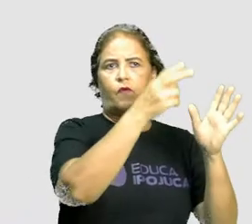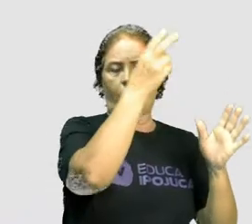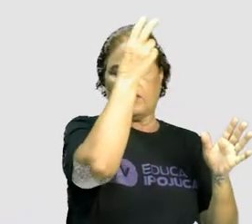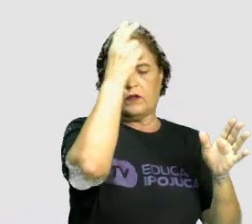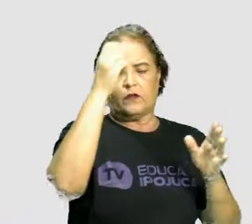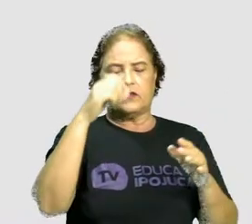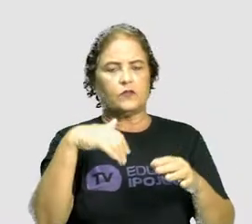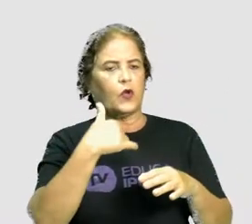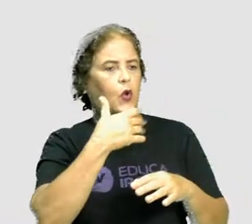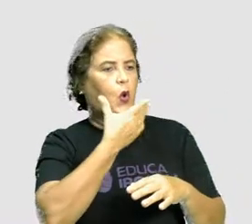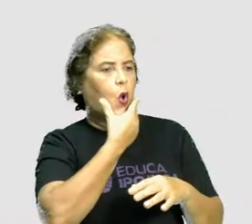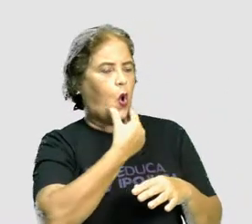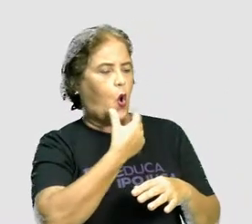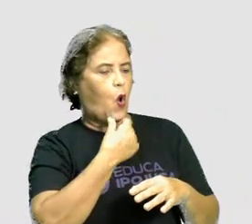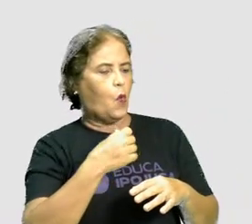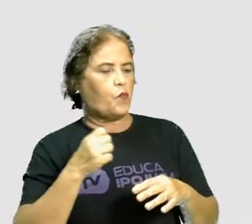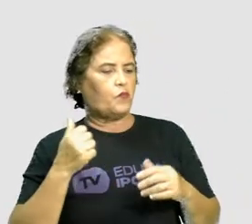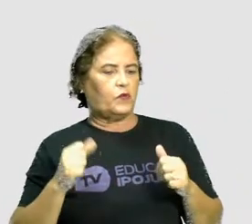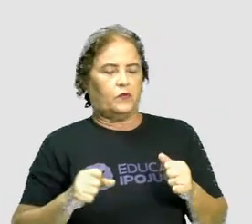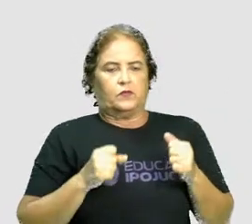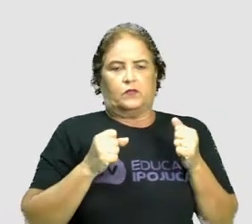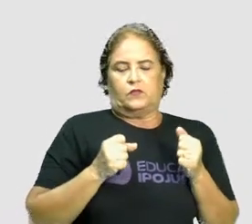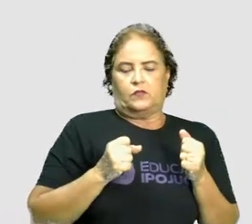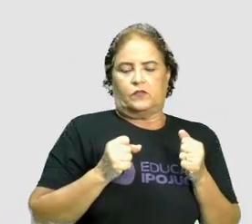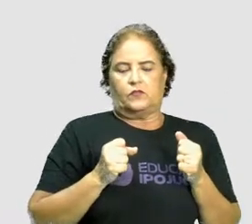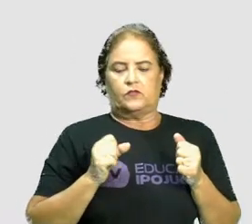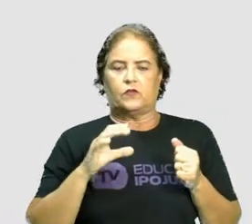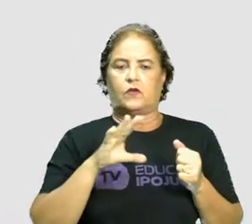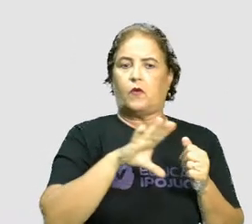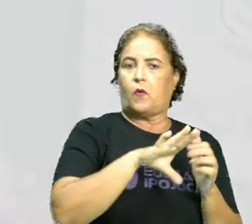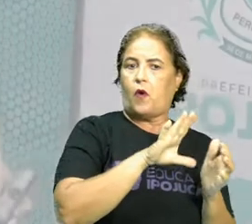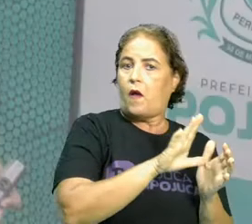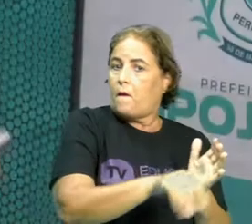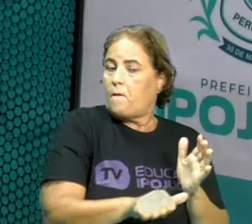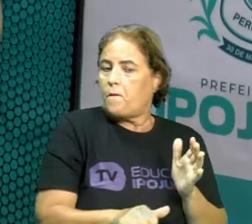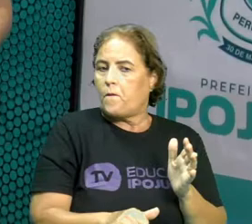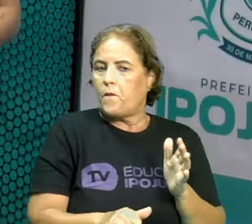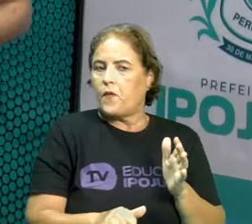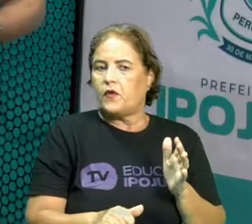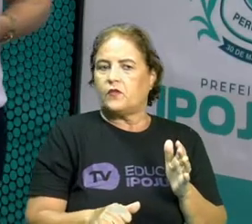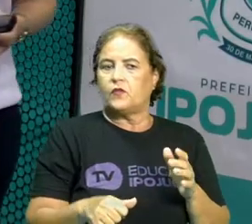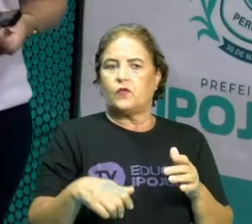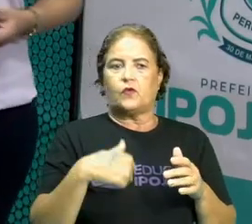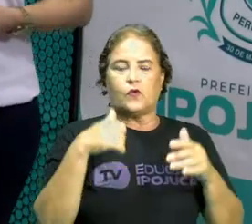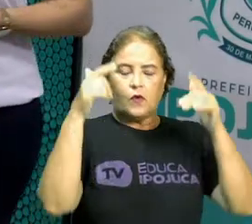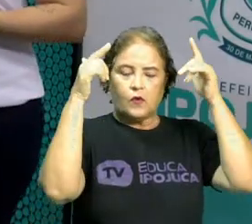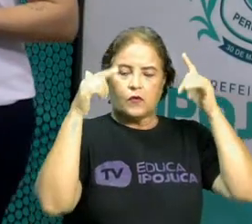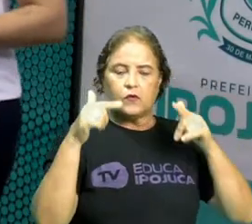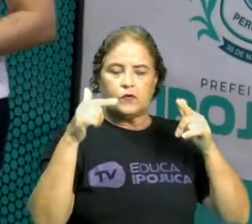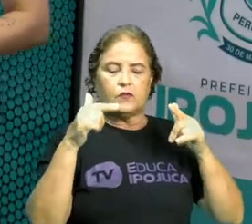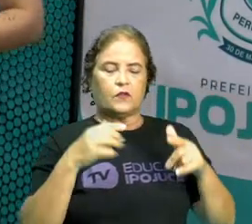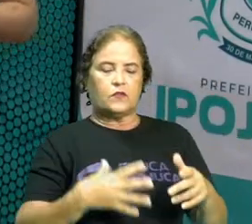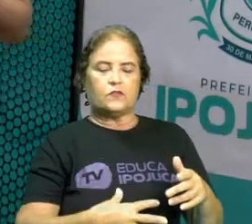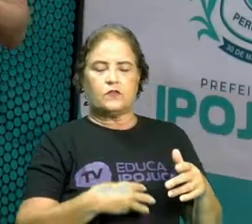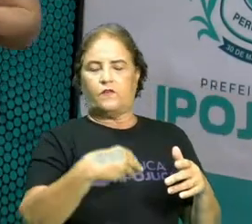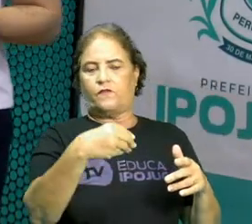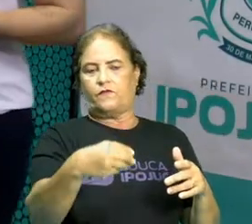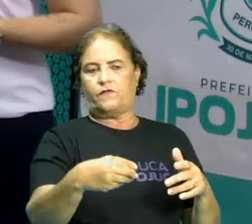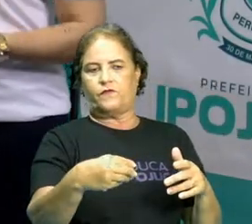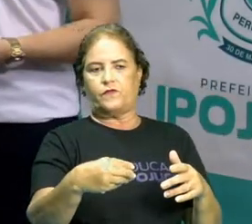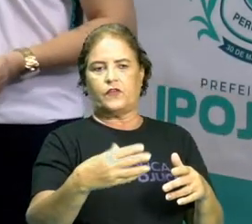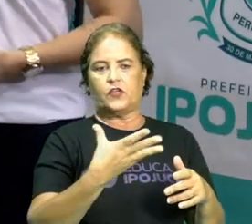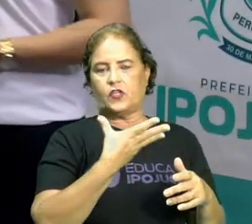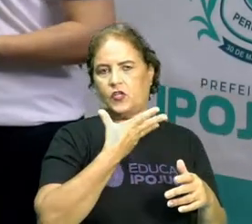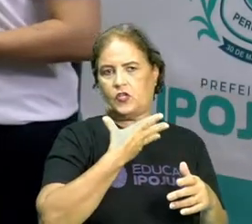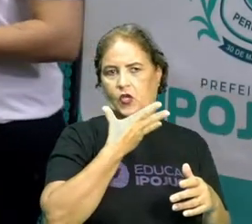Rapitando uma condessa, filha de um conde orgulhoso. Então, olha só, vejam aí,